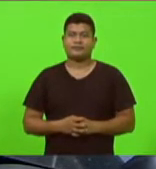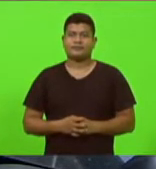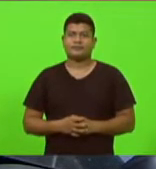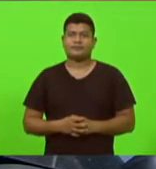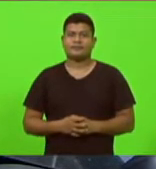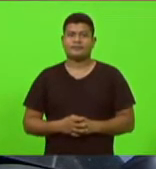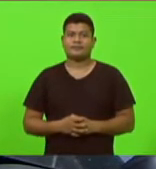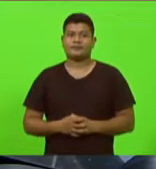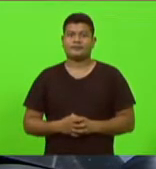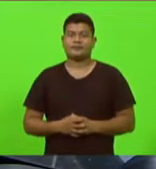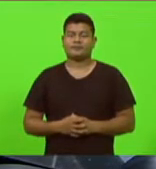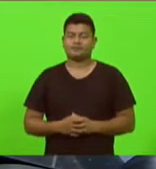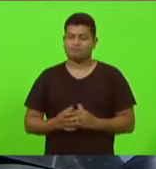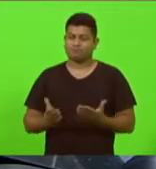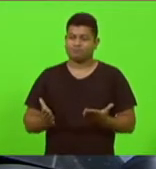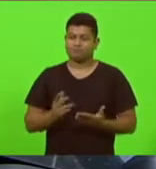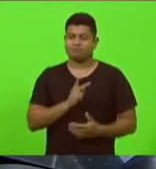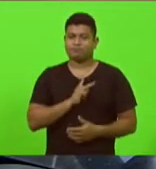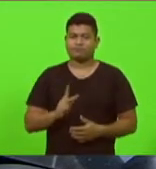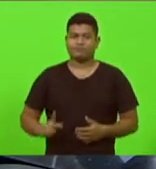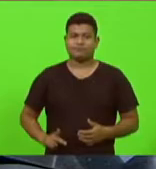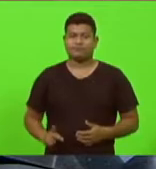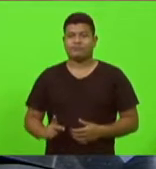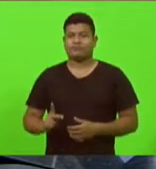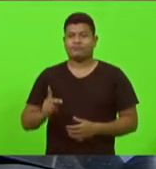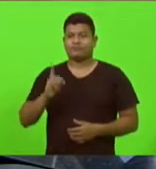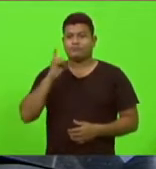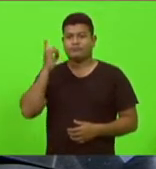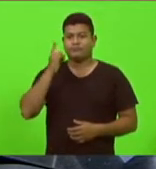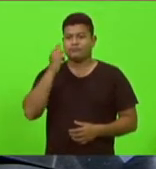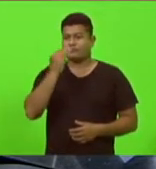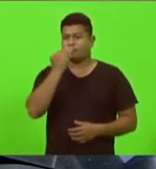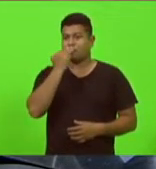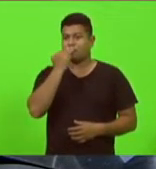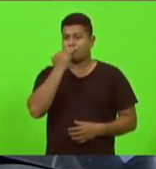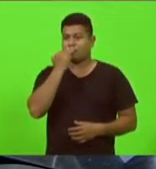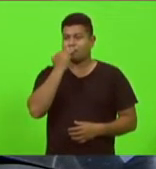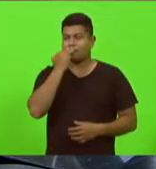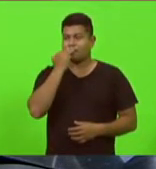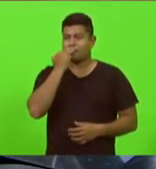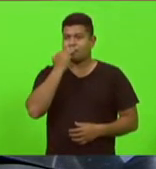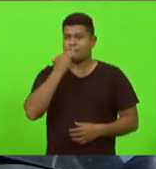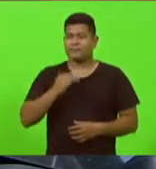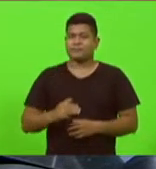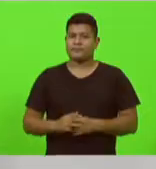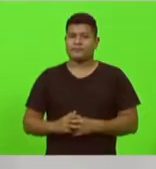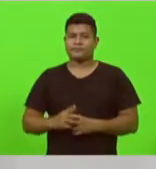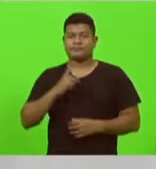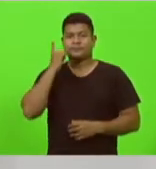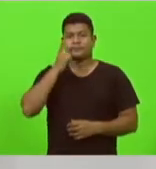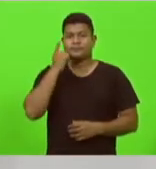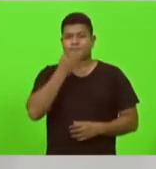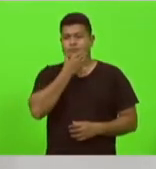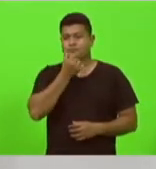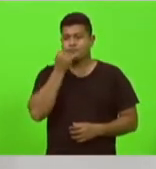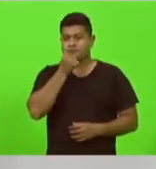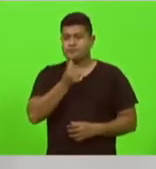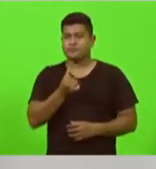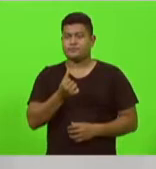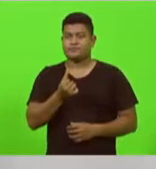Senhor presidente, Moacir Pelsa, senhores deputados, senhoras deputadas,